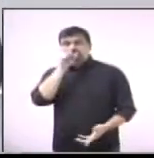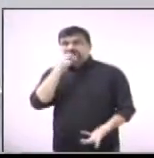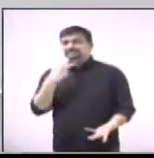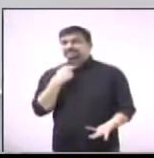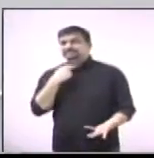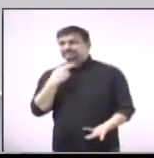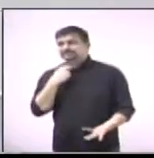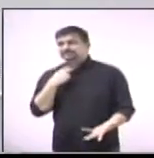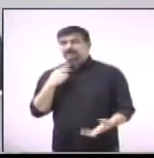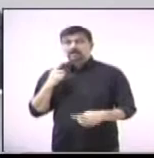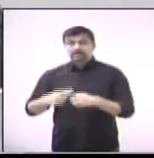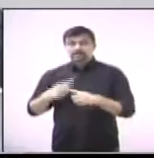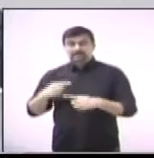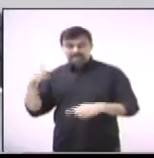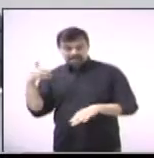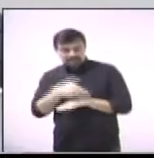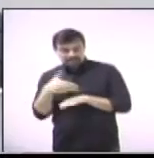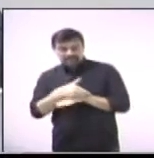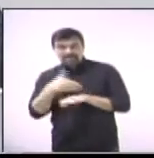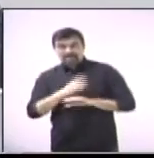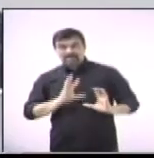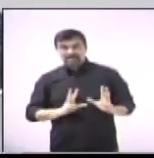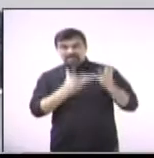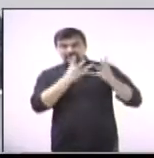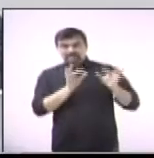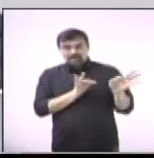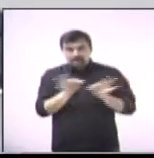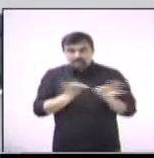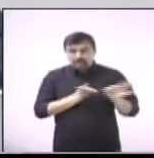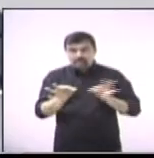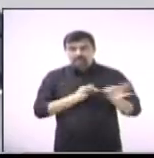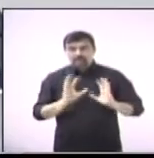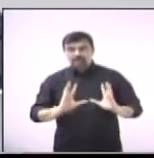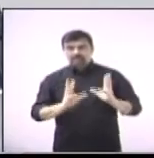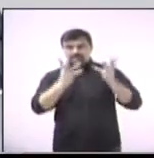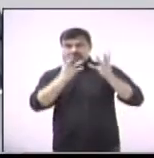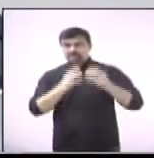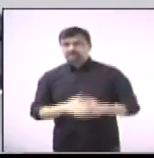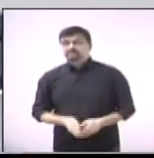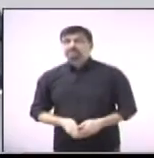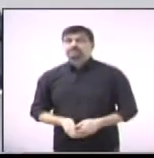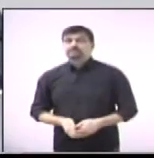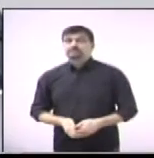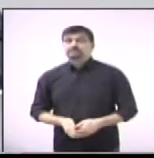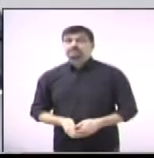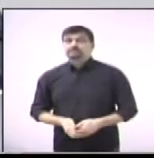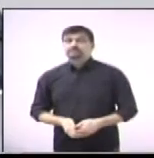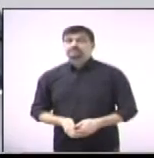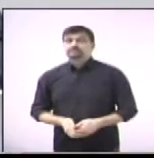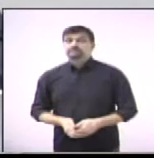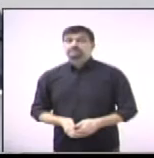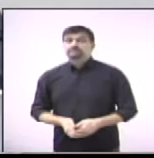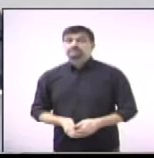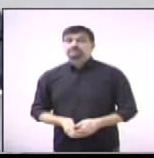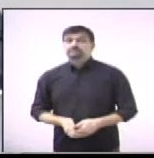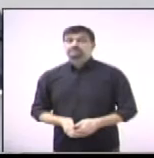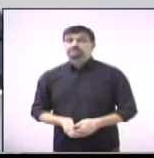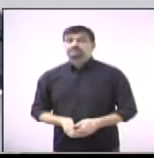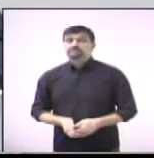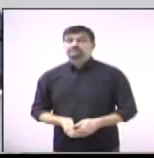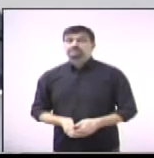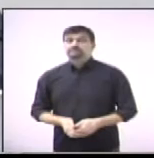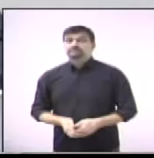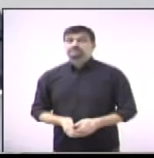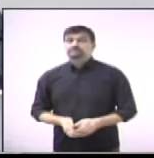porque está agarrada lá na festa junto com o povo, fazendo com que essa festa aconteça. Então, em nome dela, um abraço e parabéns a todos